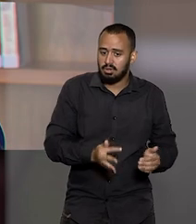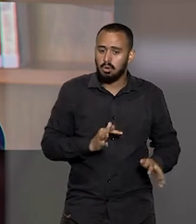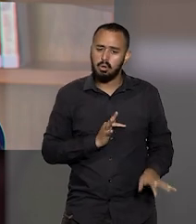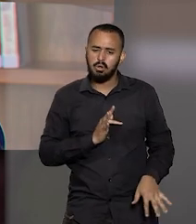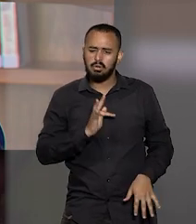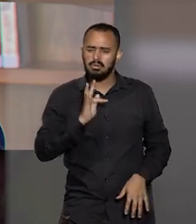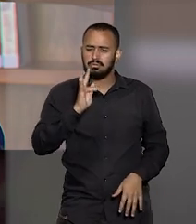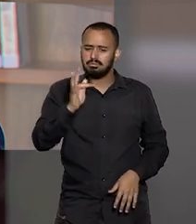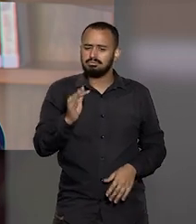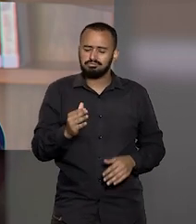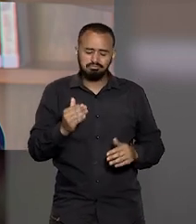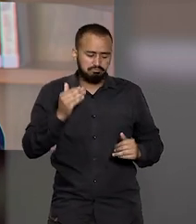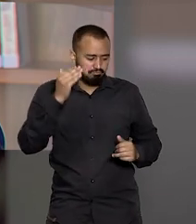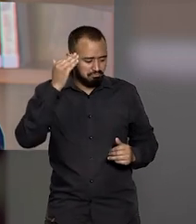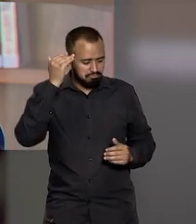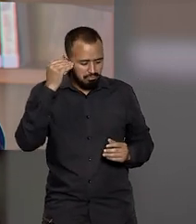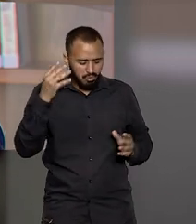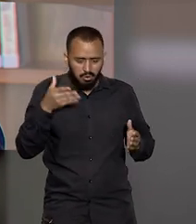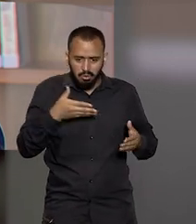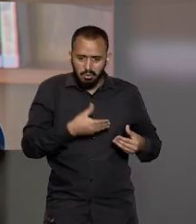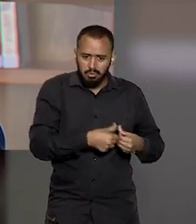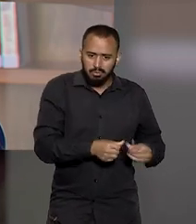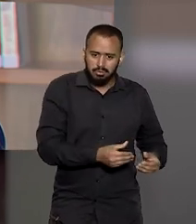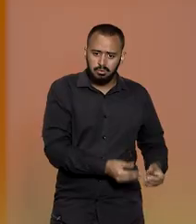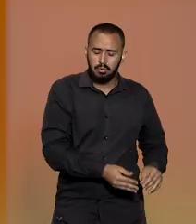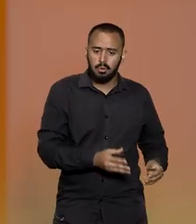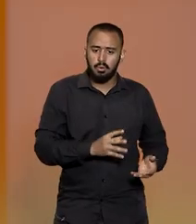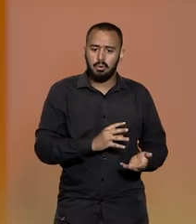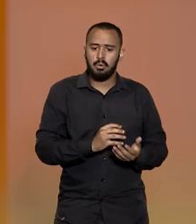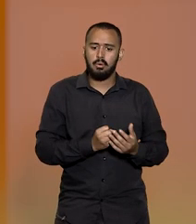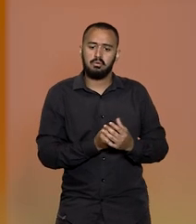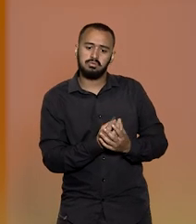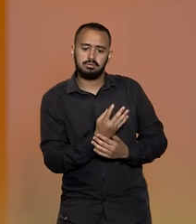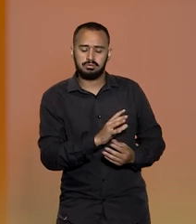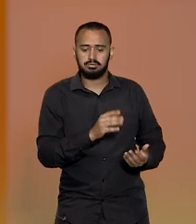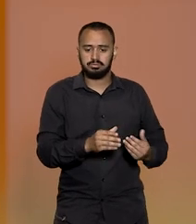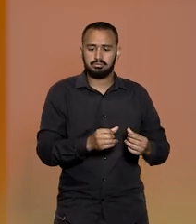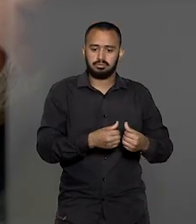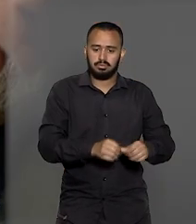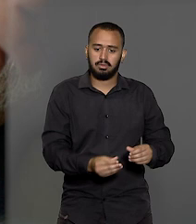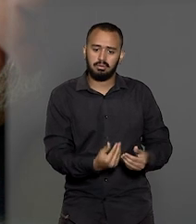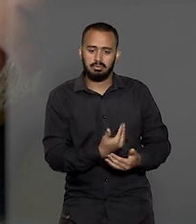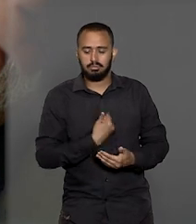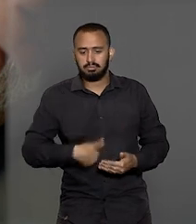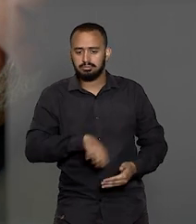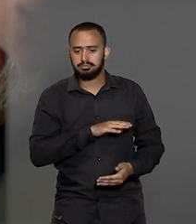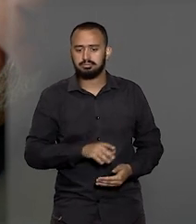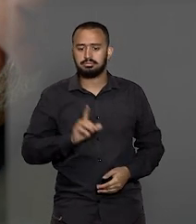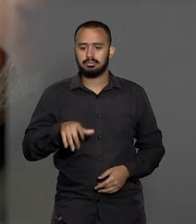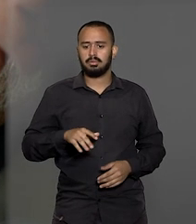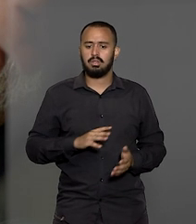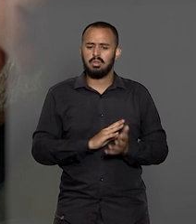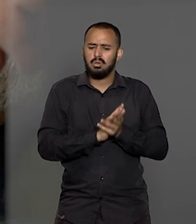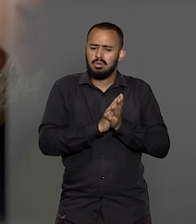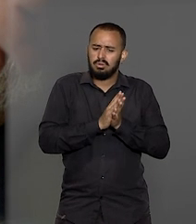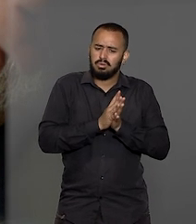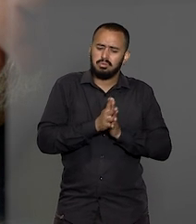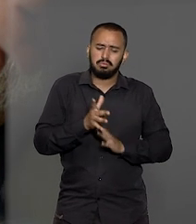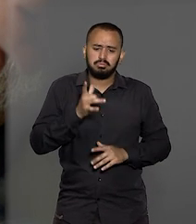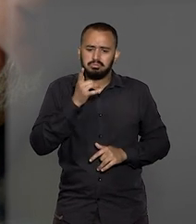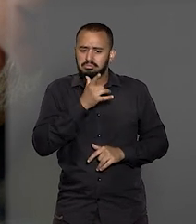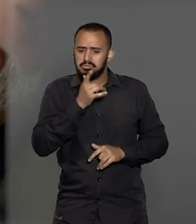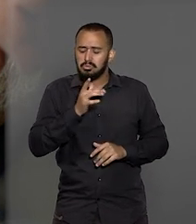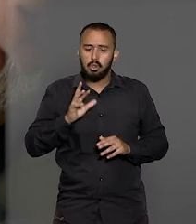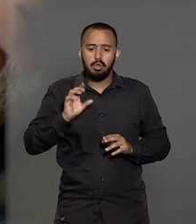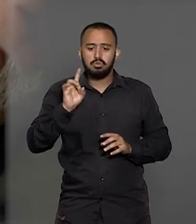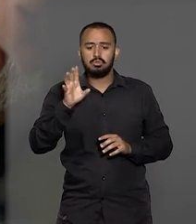nos abeberar nessa fonte que ele nos deixa. Ao longo desses anos, o ministro Félix Fischer não conquistou